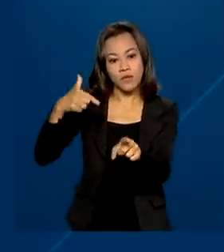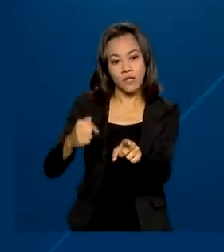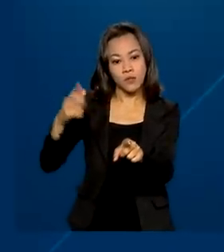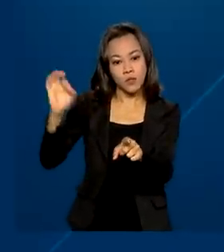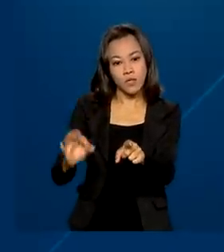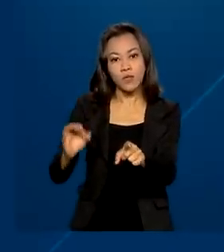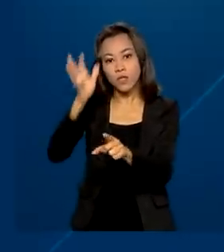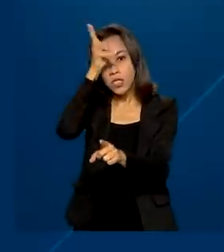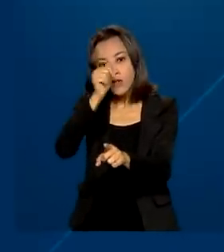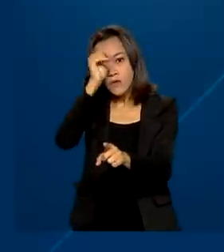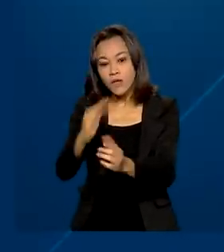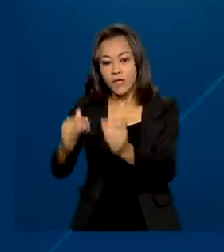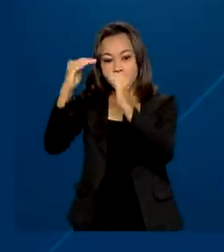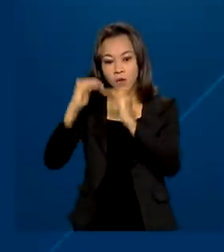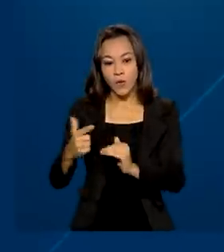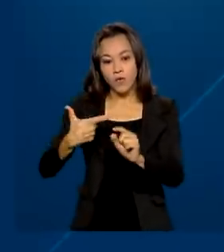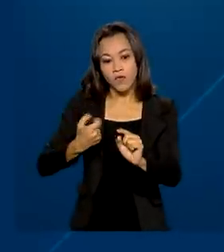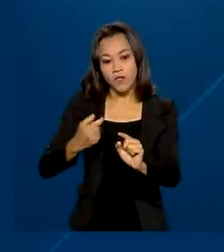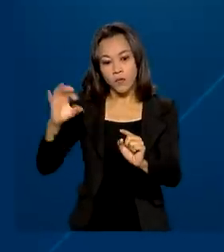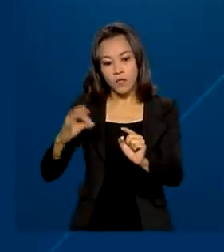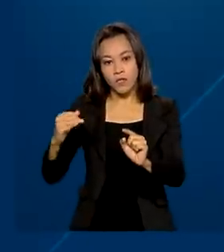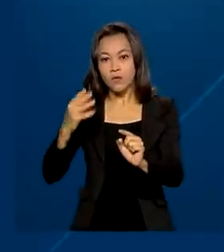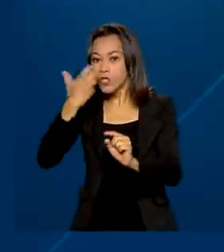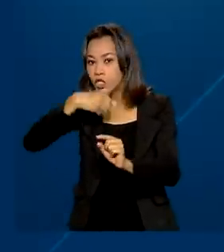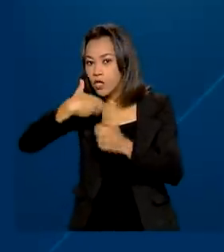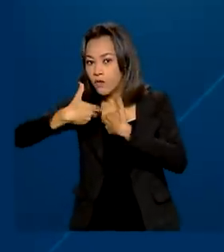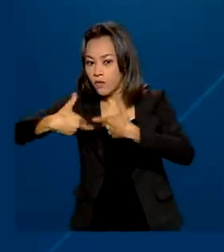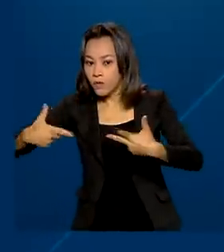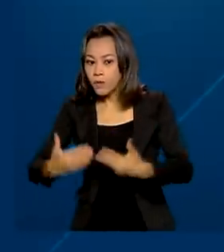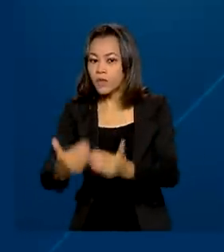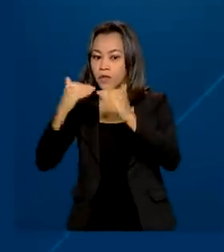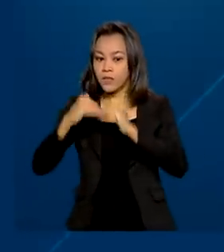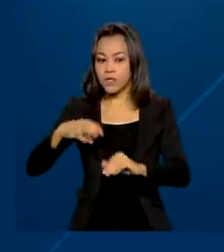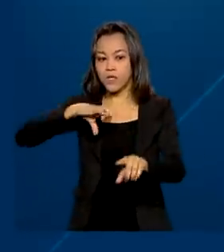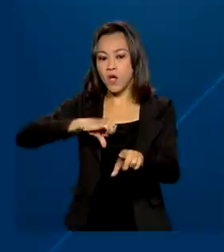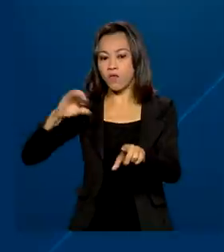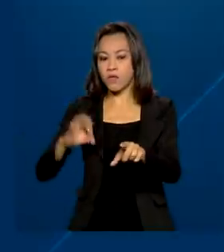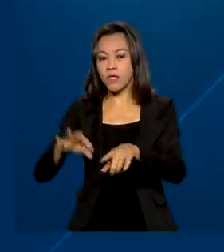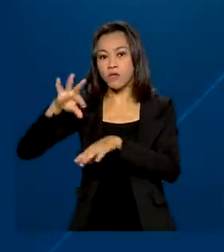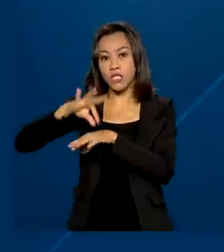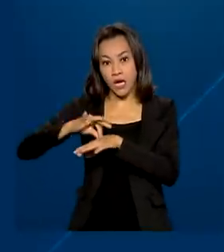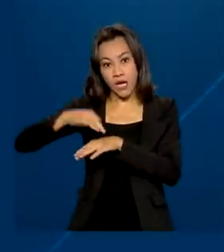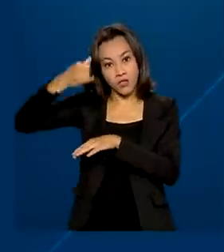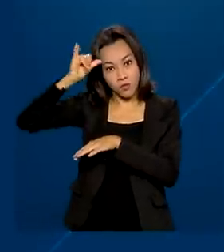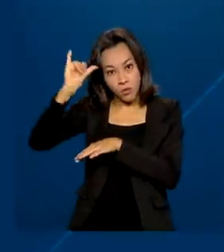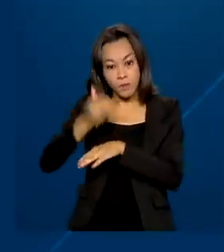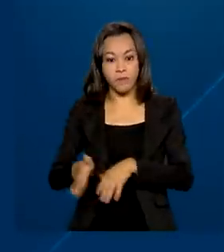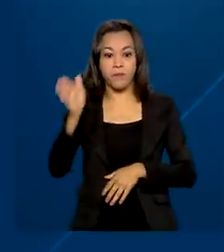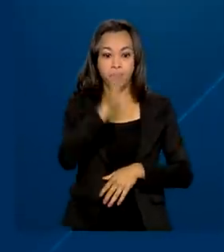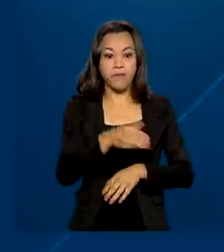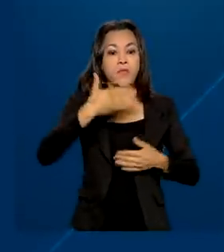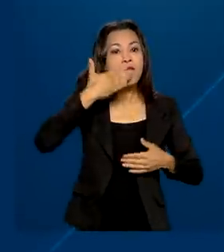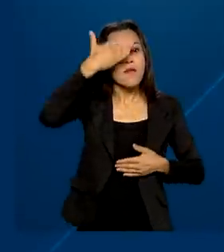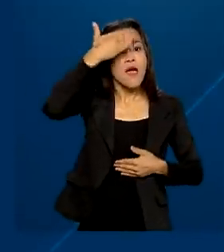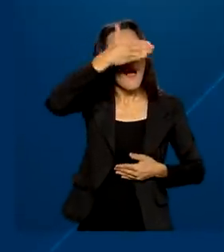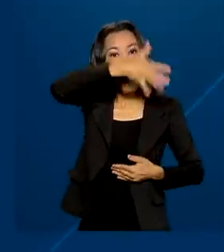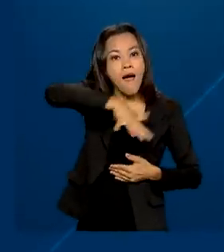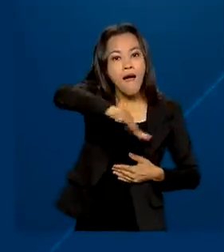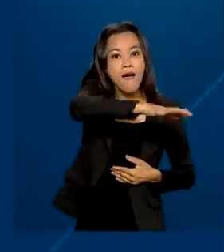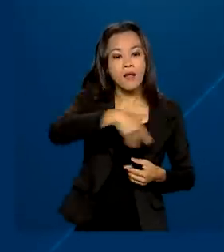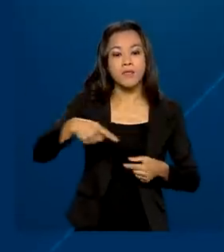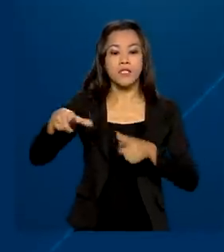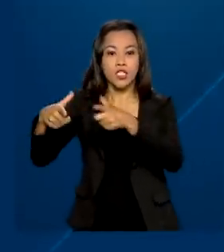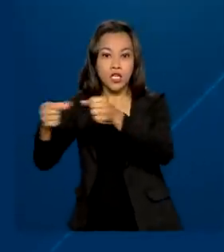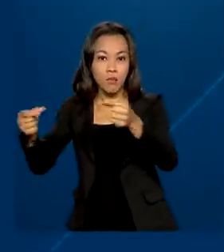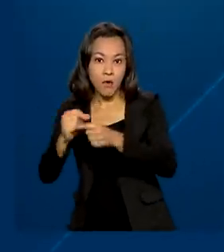frango, 20% de frutas e 9% de carne bovina. Emirados Árabes e Japão estiveram entre os principais